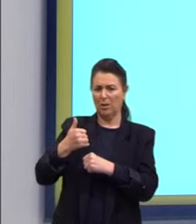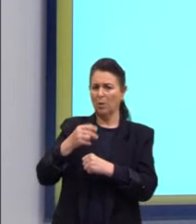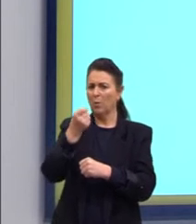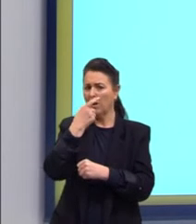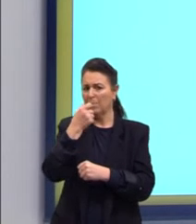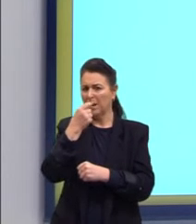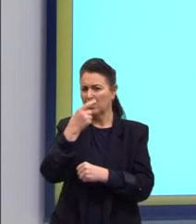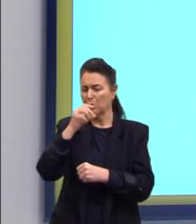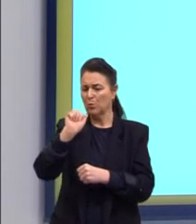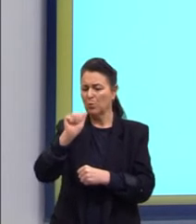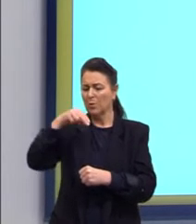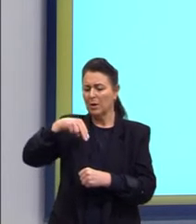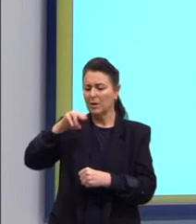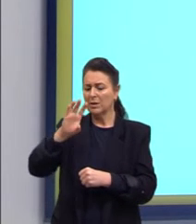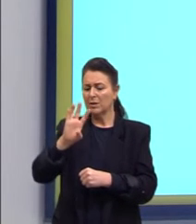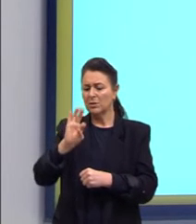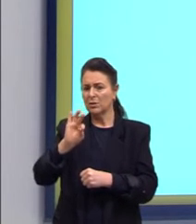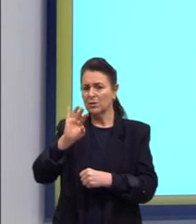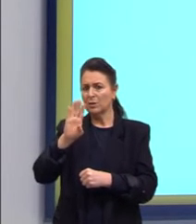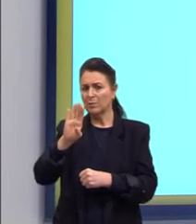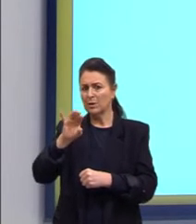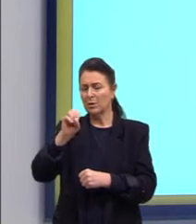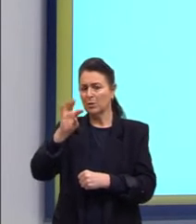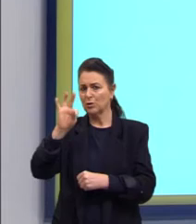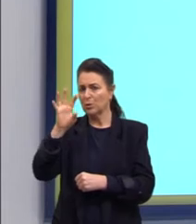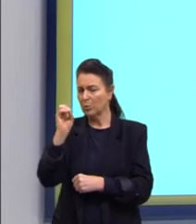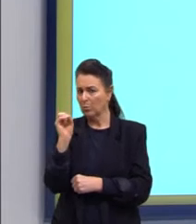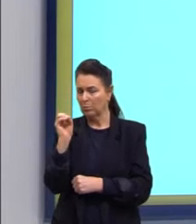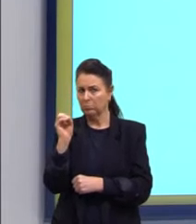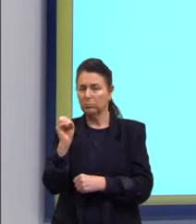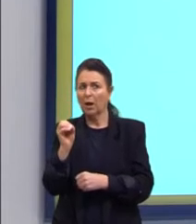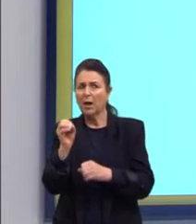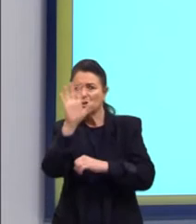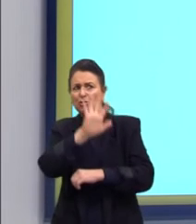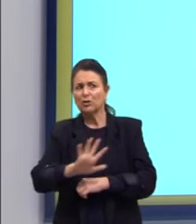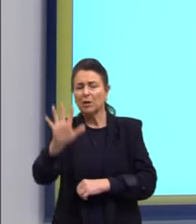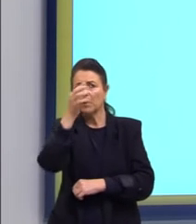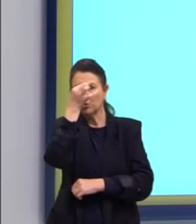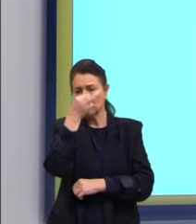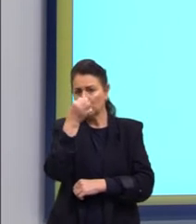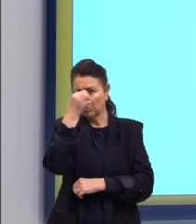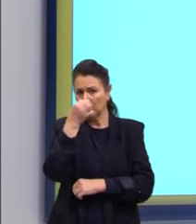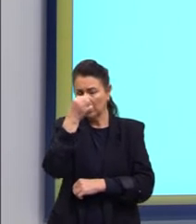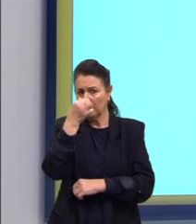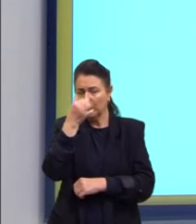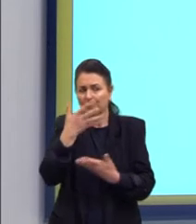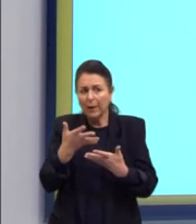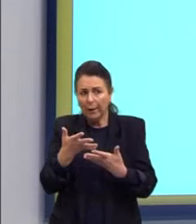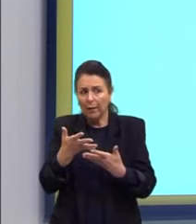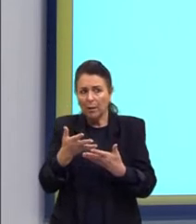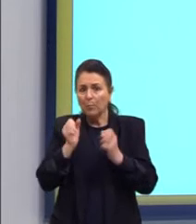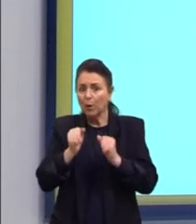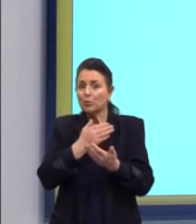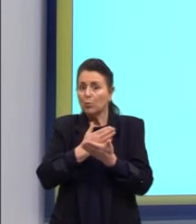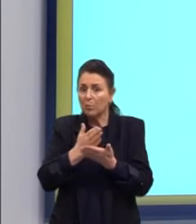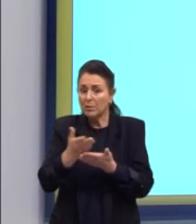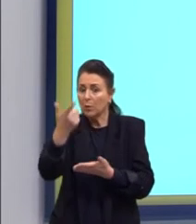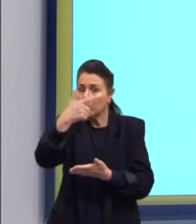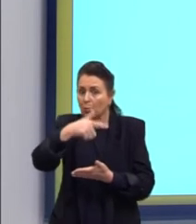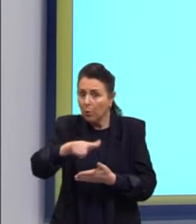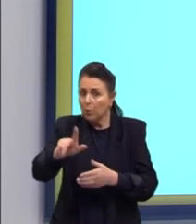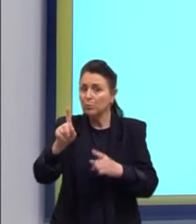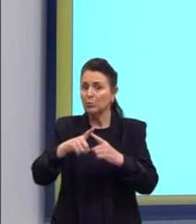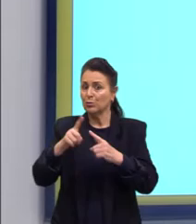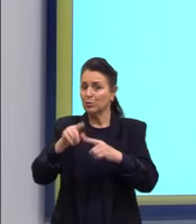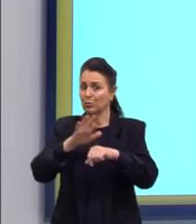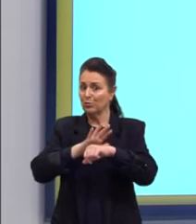essa doença viral, geralmente uma gripe, por exemplo, ela abre portas para outras doenças. Ela